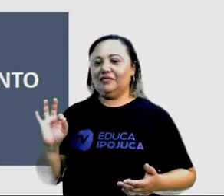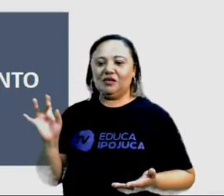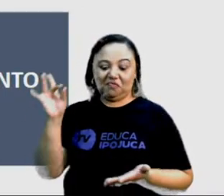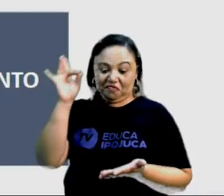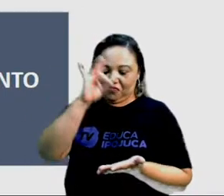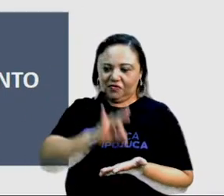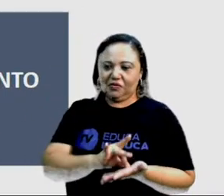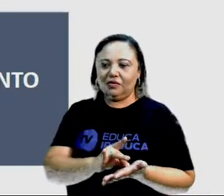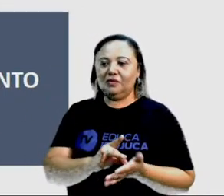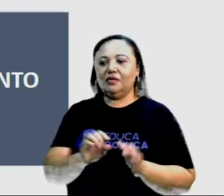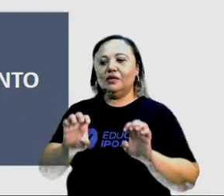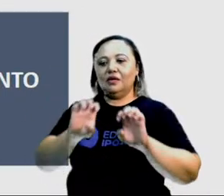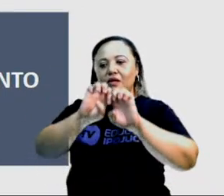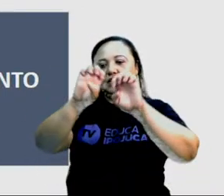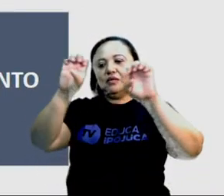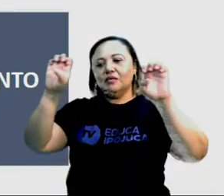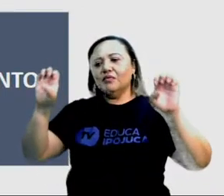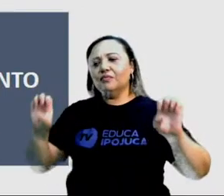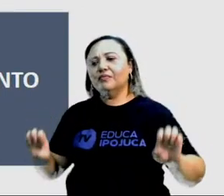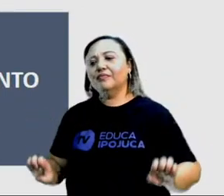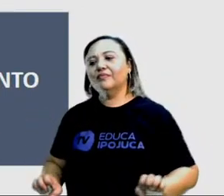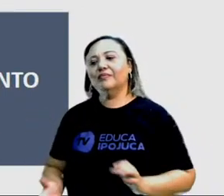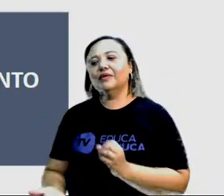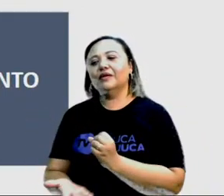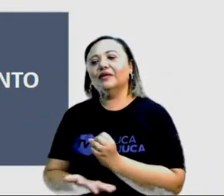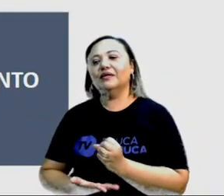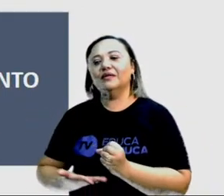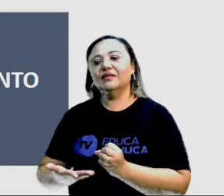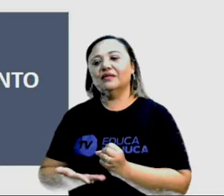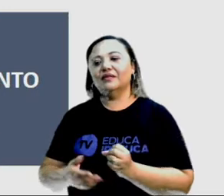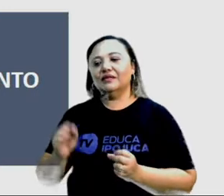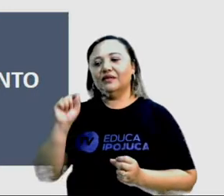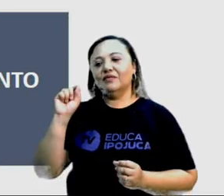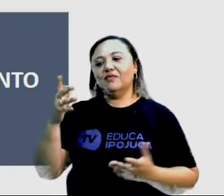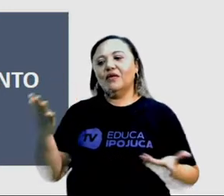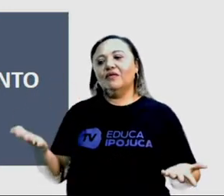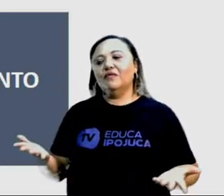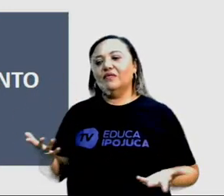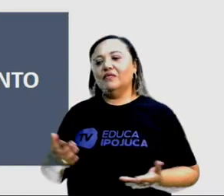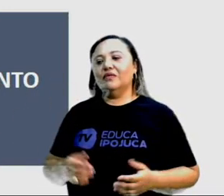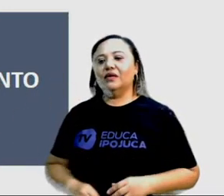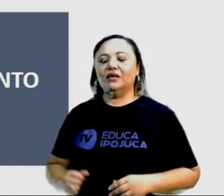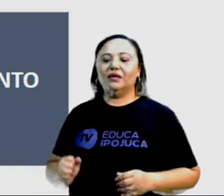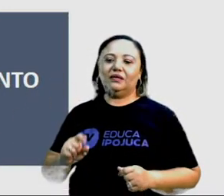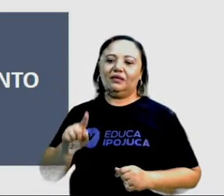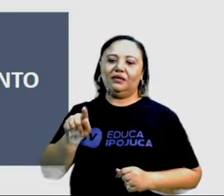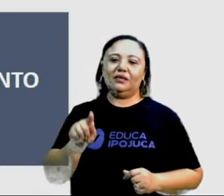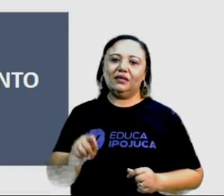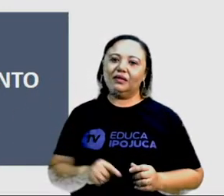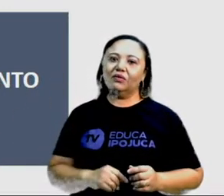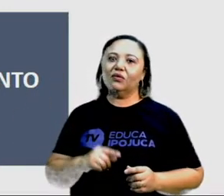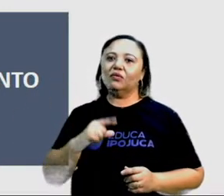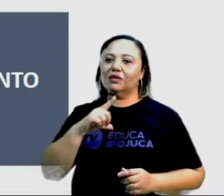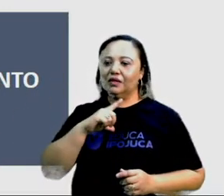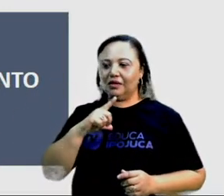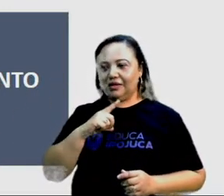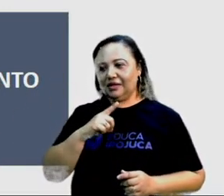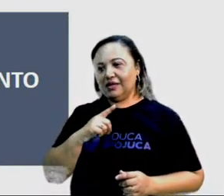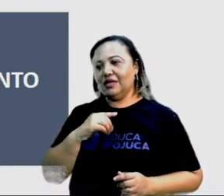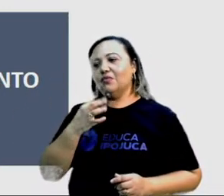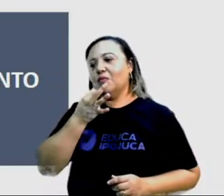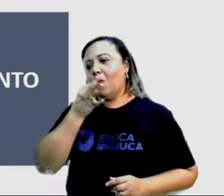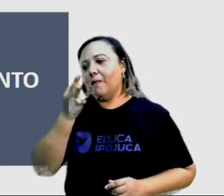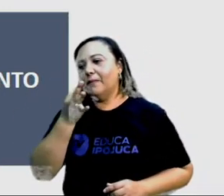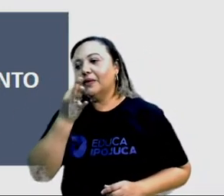Qual é a estrutura básica de um artigo de opinião? Eu tenho uma introdução, que vai conter a minha tese, que é a